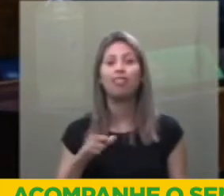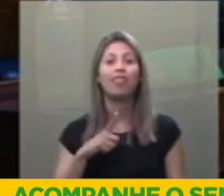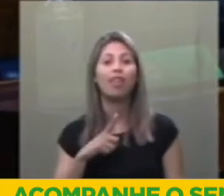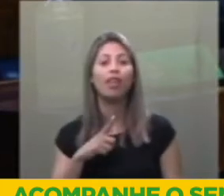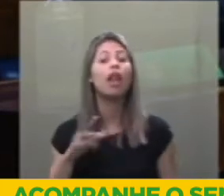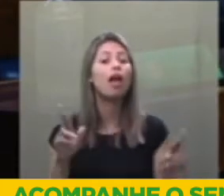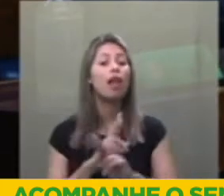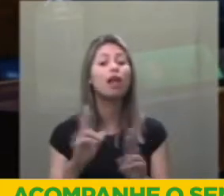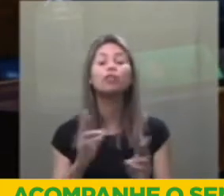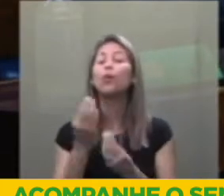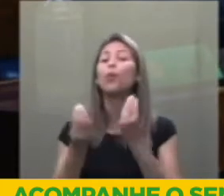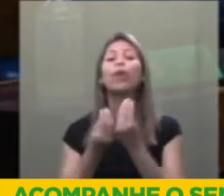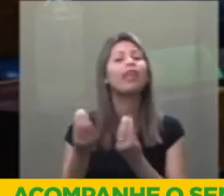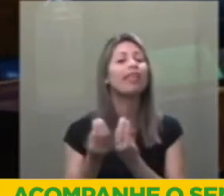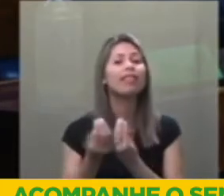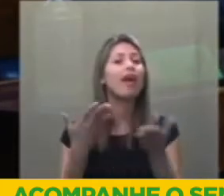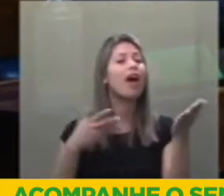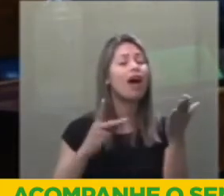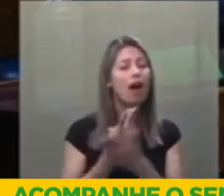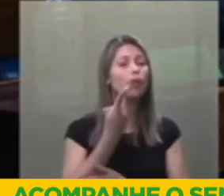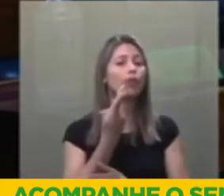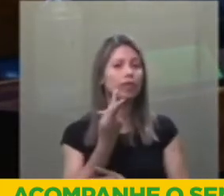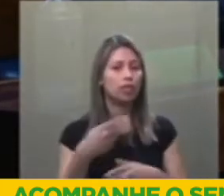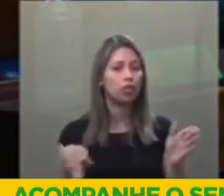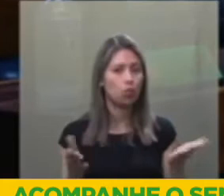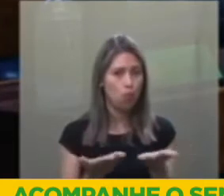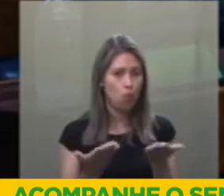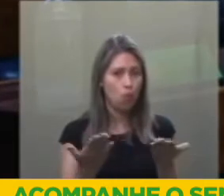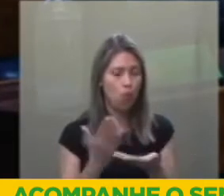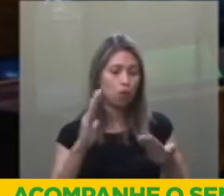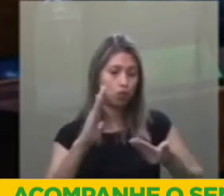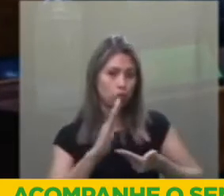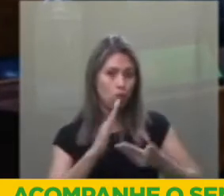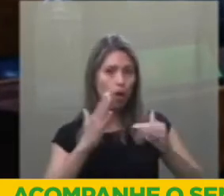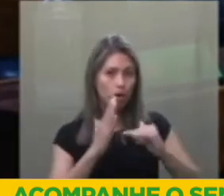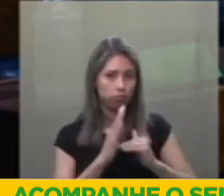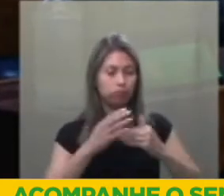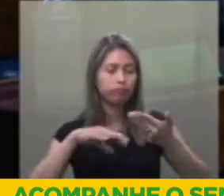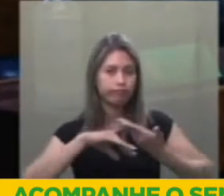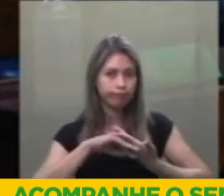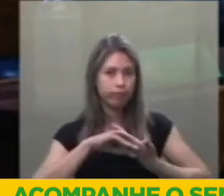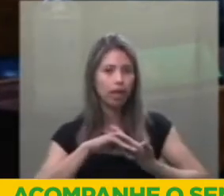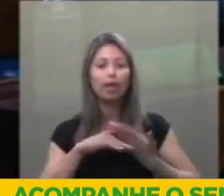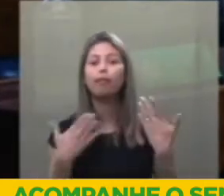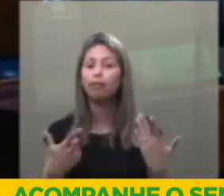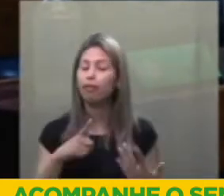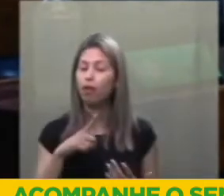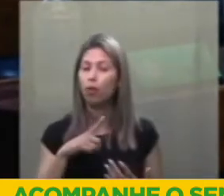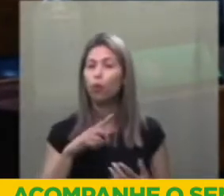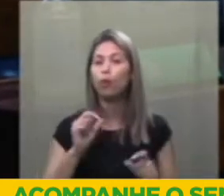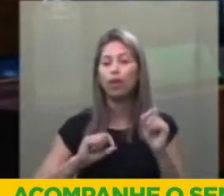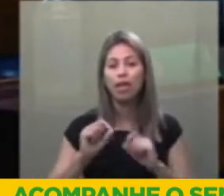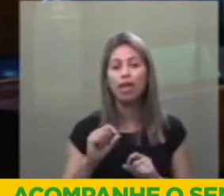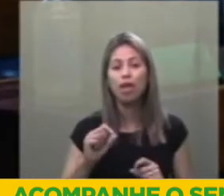ao que ocorre hoje no Congresso Nacional, que é uma espécie de videotape de